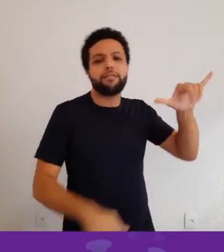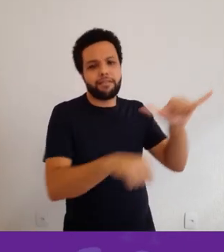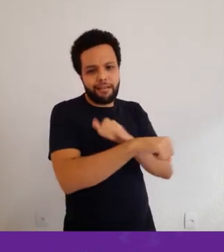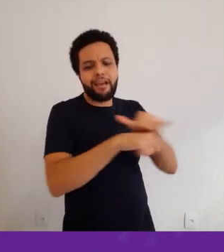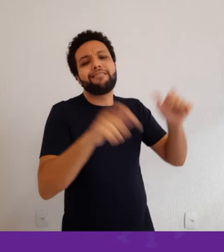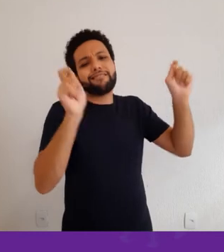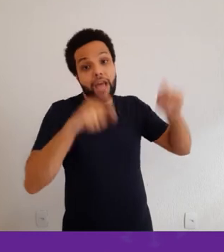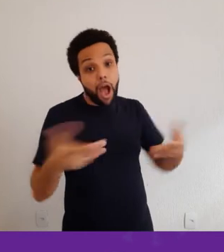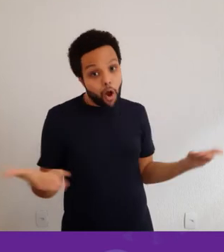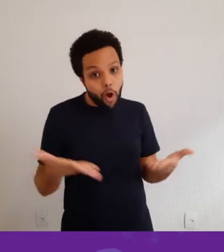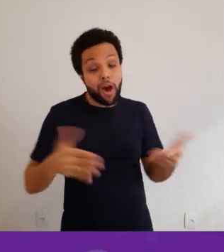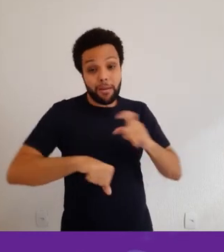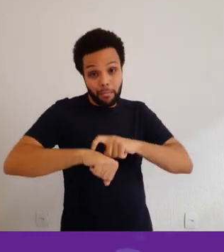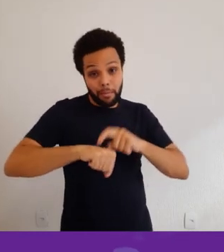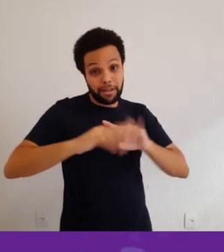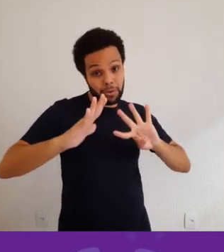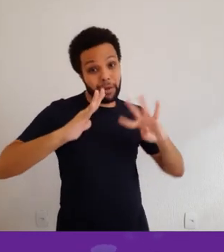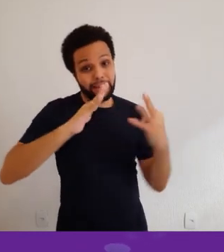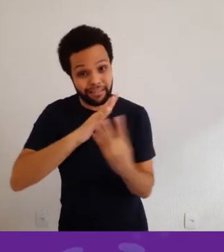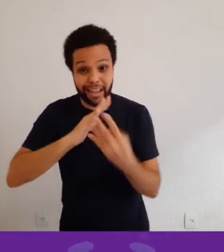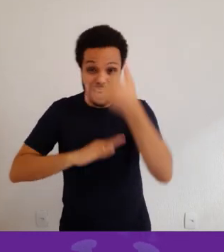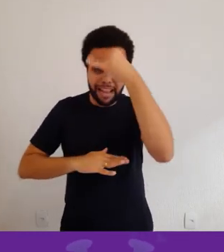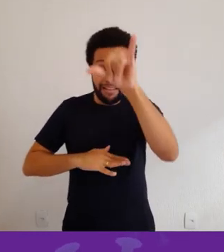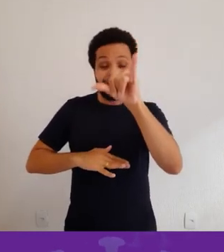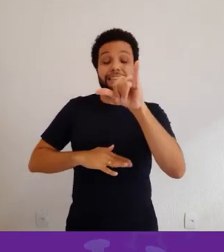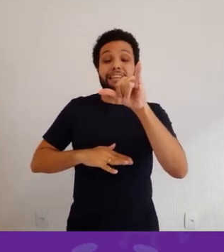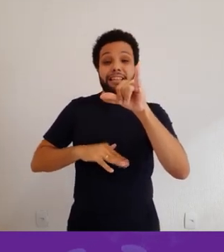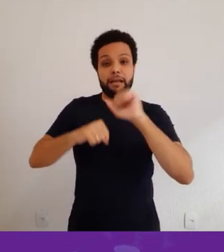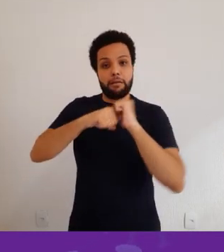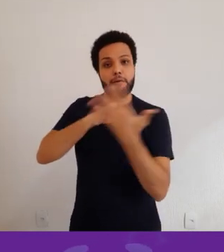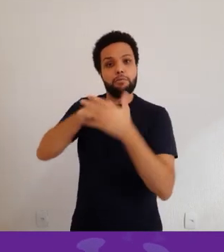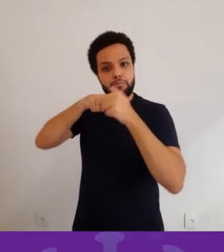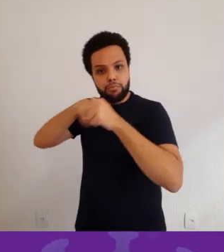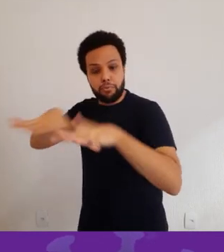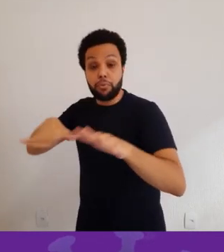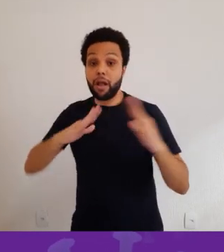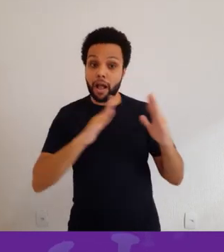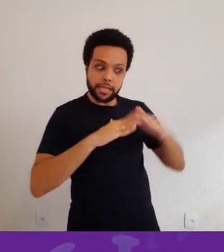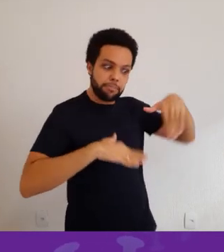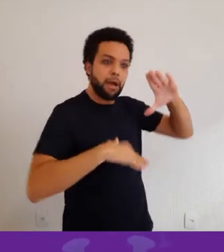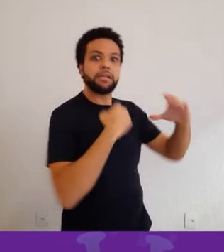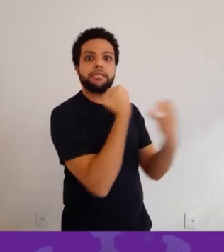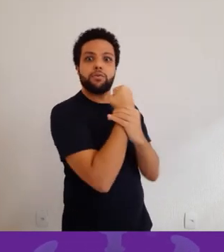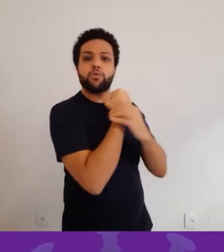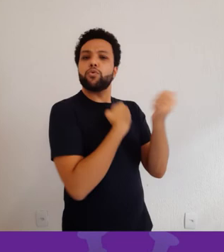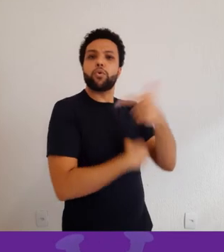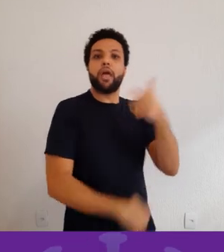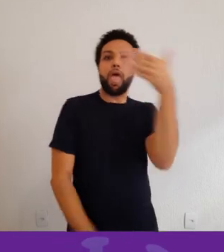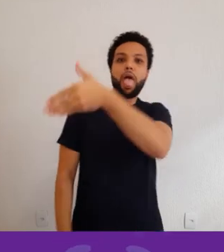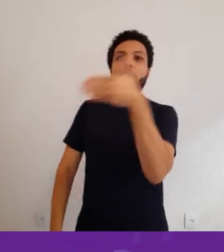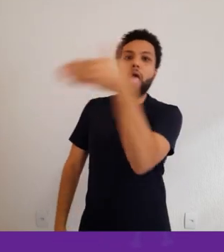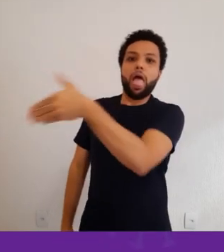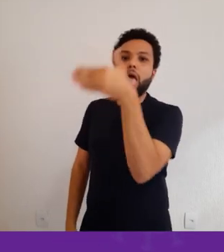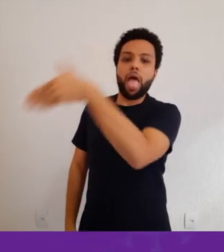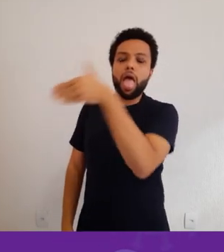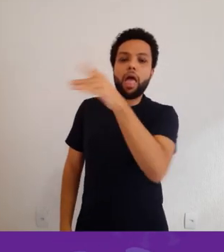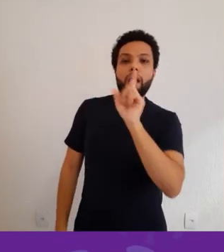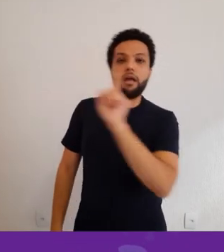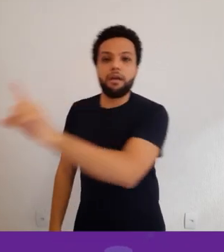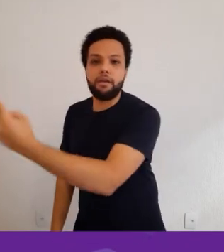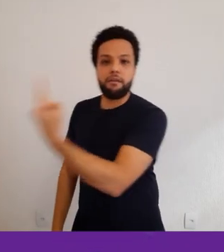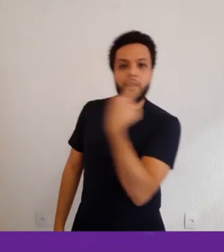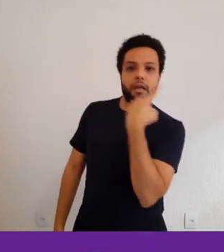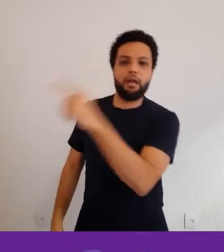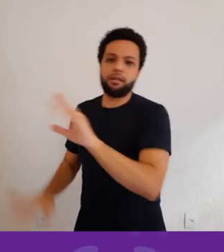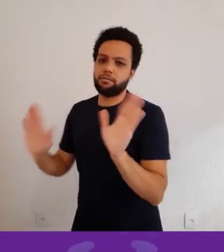Existem várias alternativas que nesse momento de quarentena são mais seguras do que ficar circulando por aí,